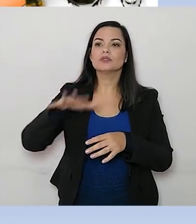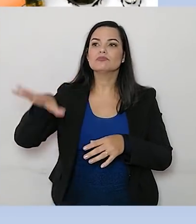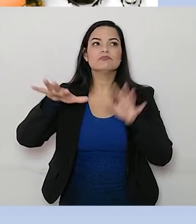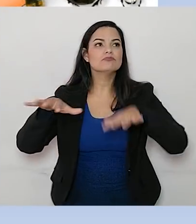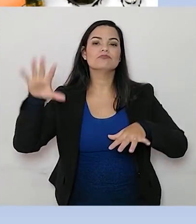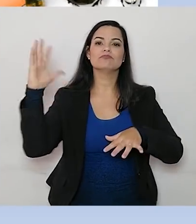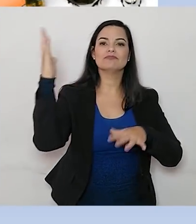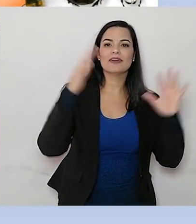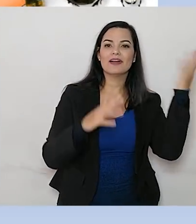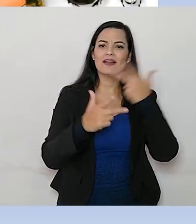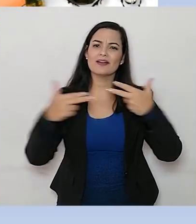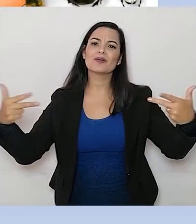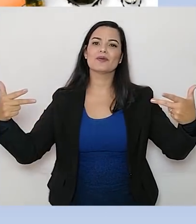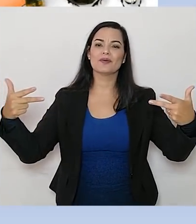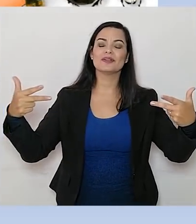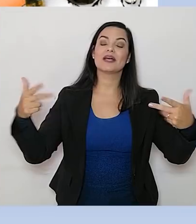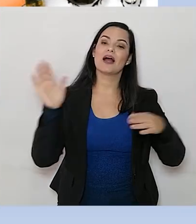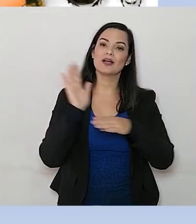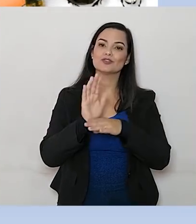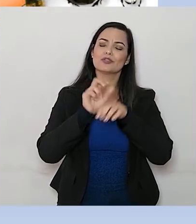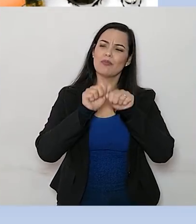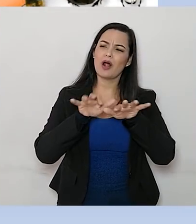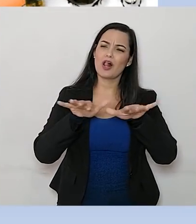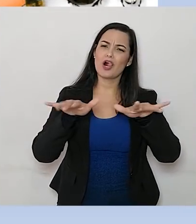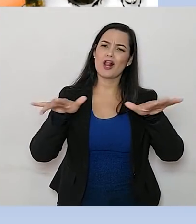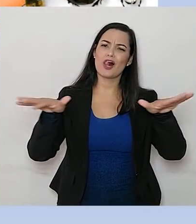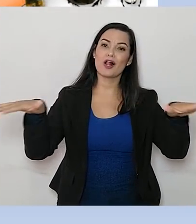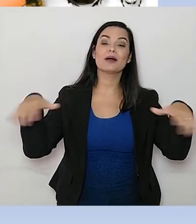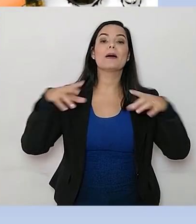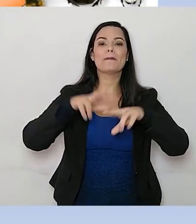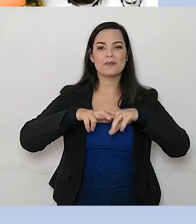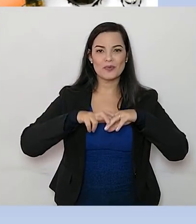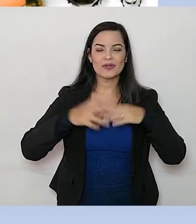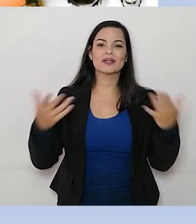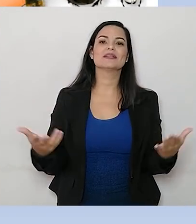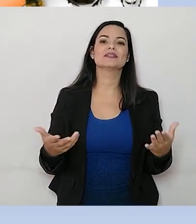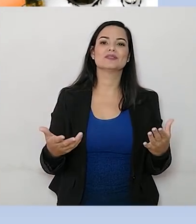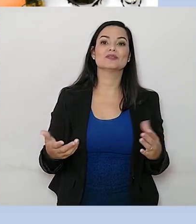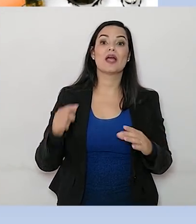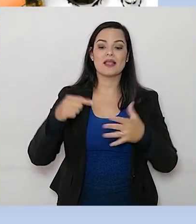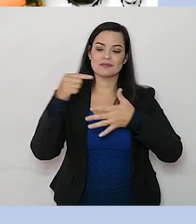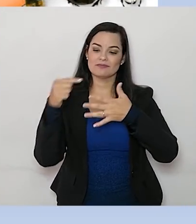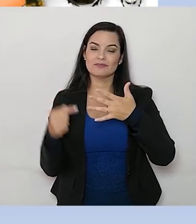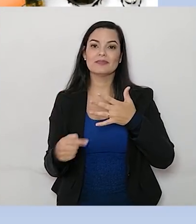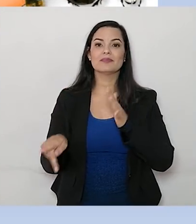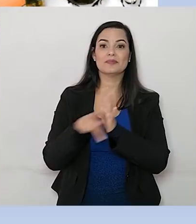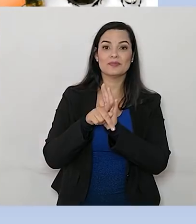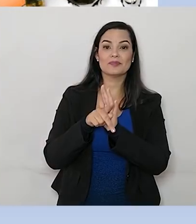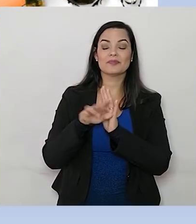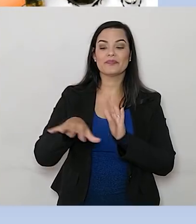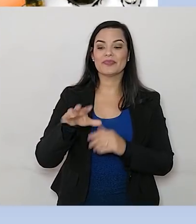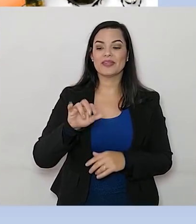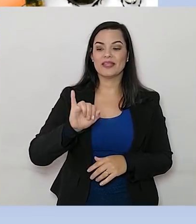e a sua dispersão. É por isso que esse grupo, essa classe de invertebrados, ela conseguiu se dar